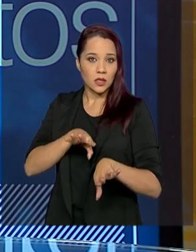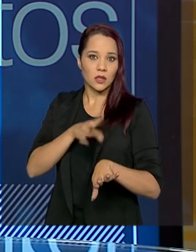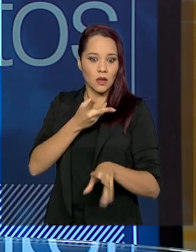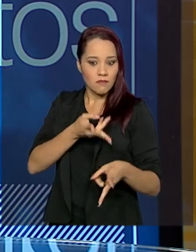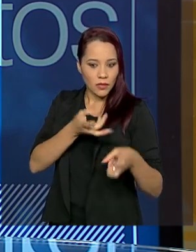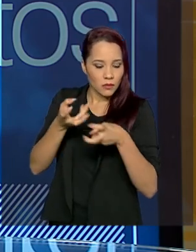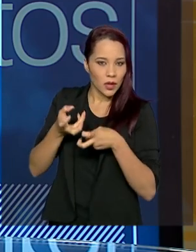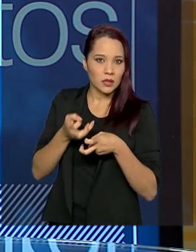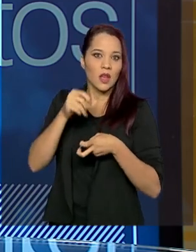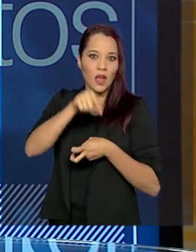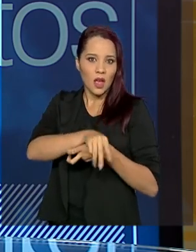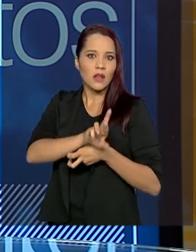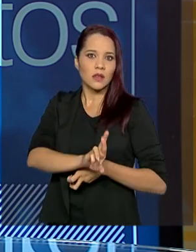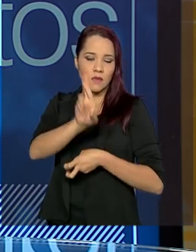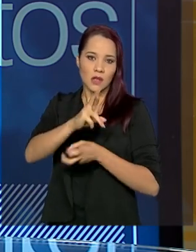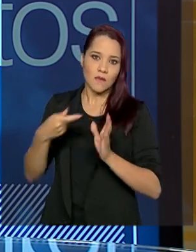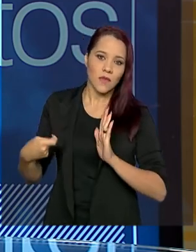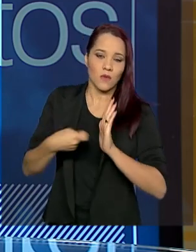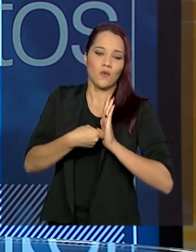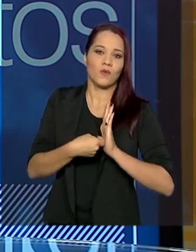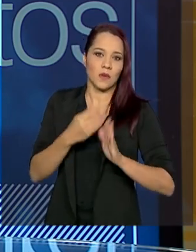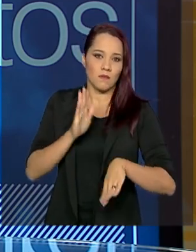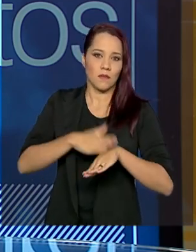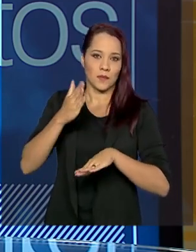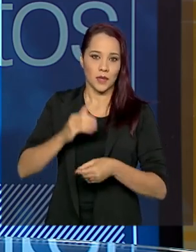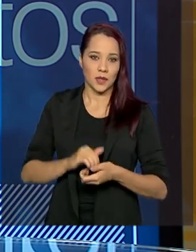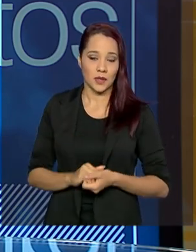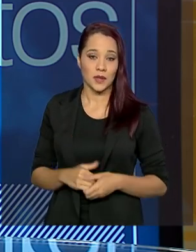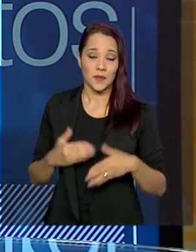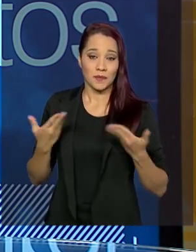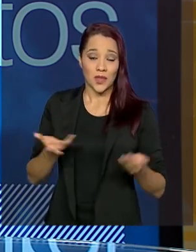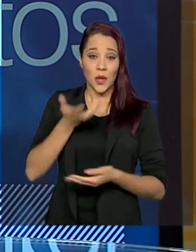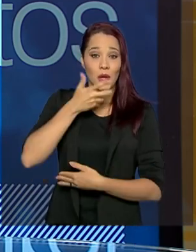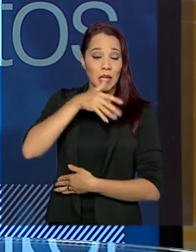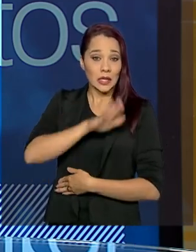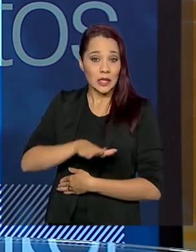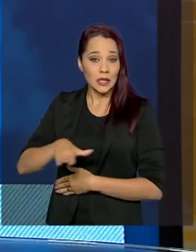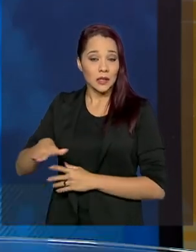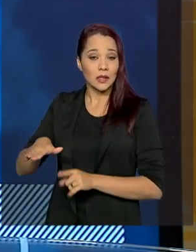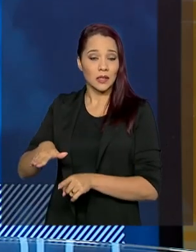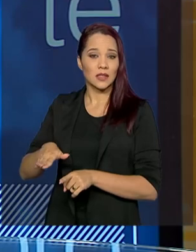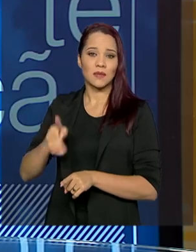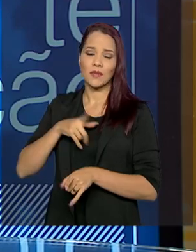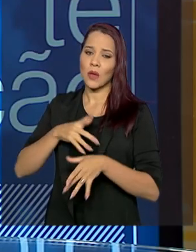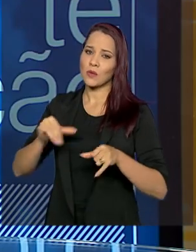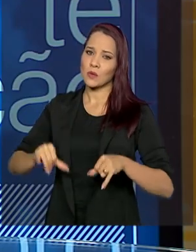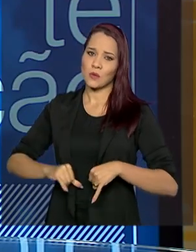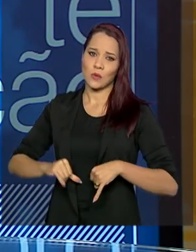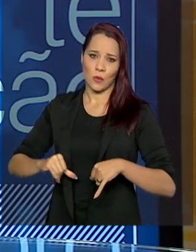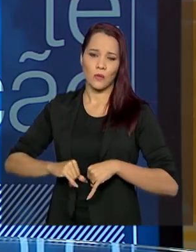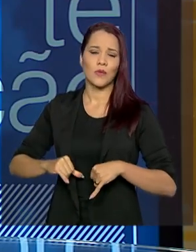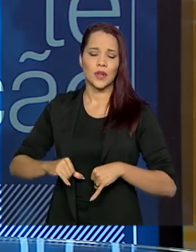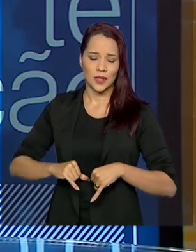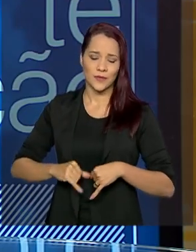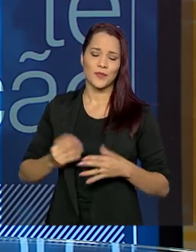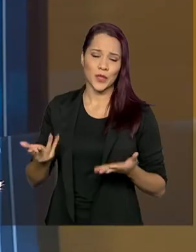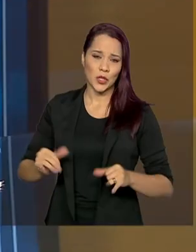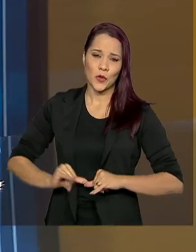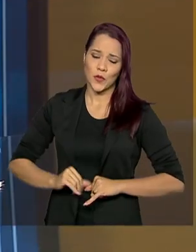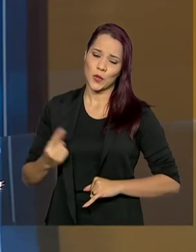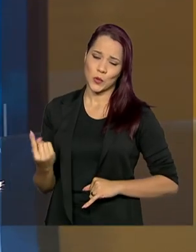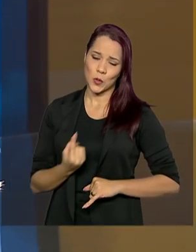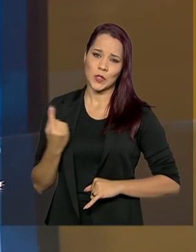que fazem as denúncias de violação de direitos. Então, a nossa criança está sofrendo e está sofrendo sozinha.